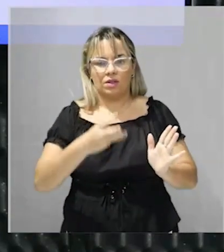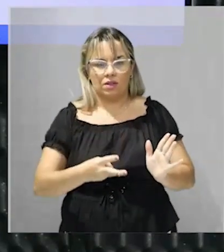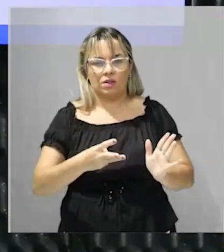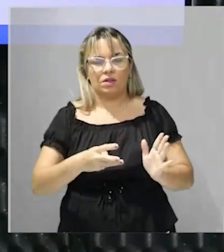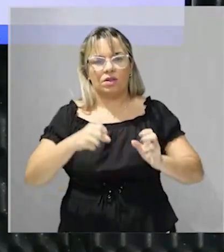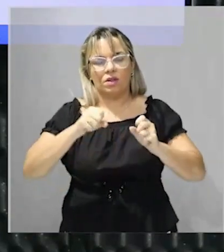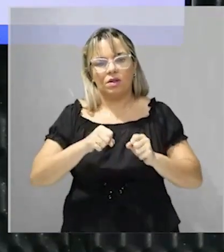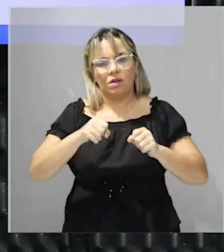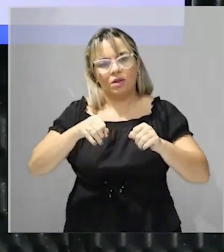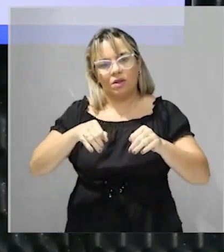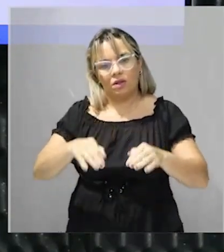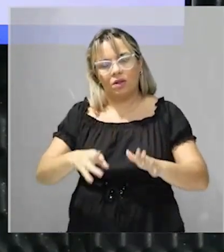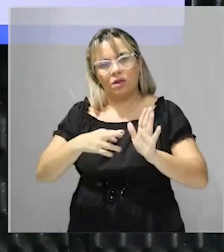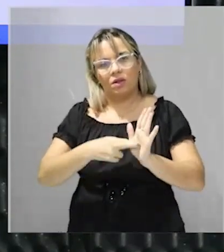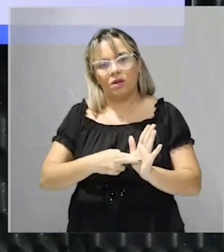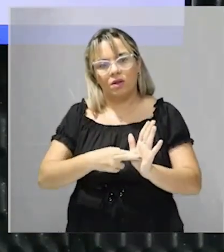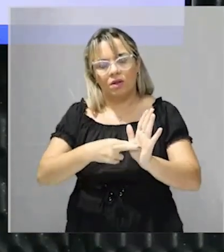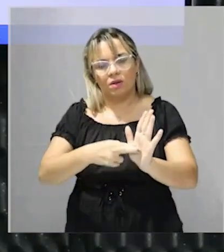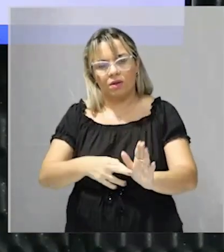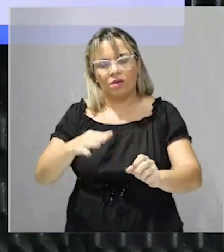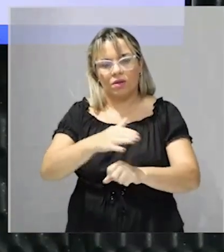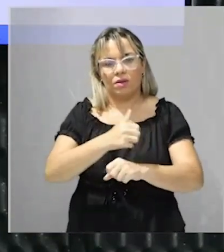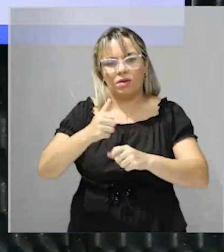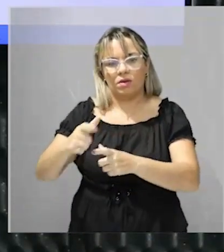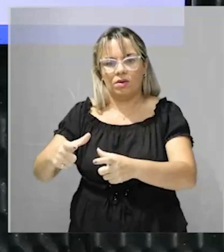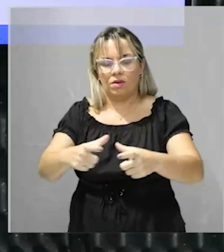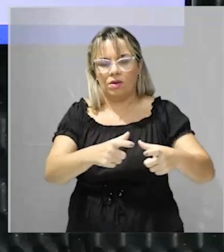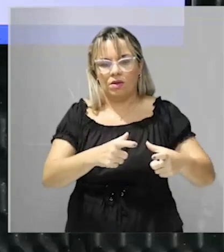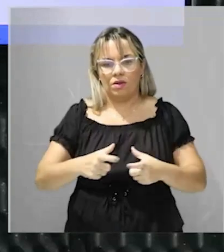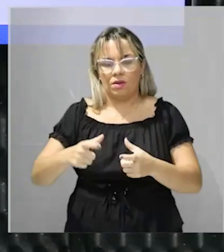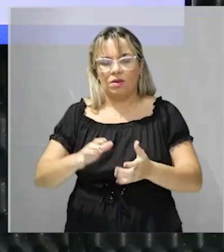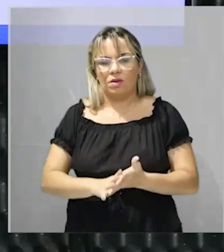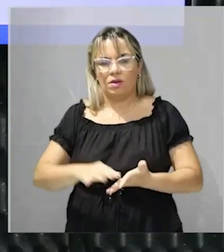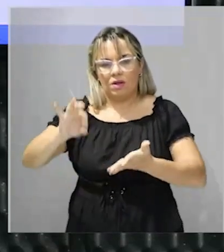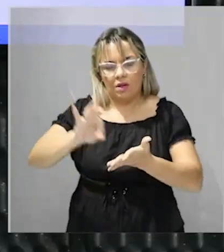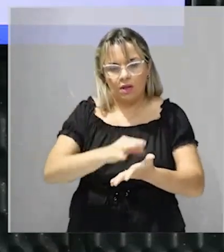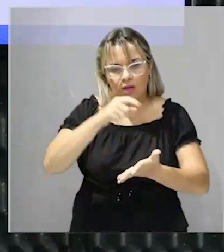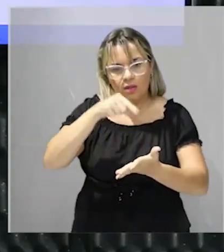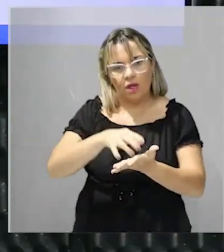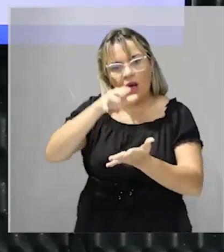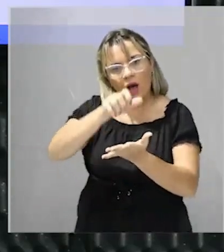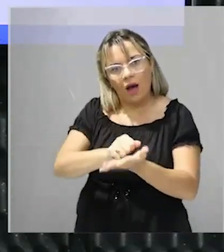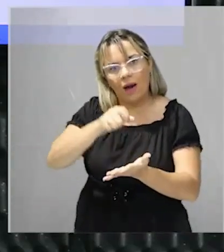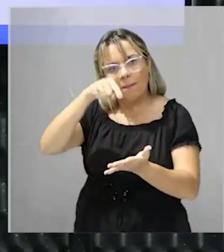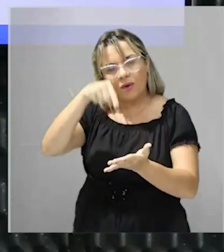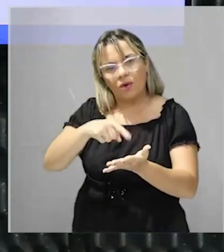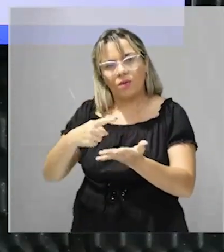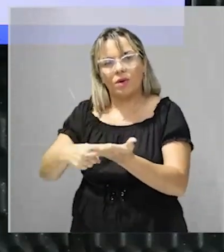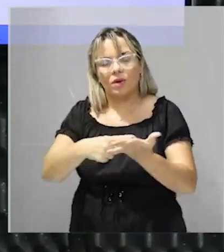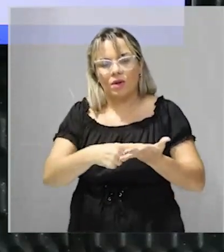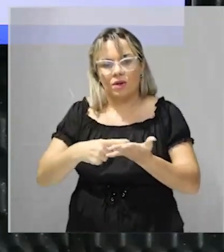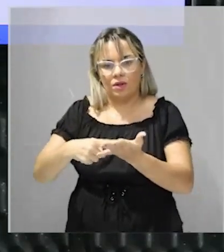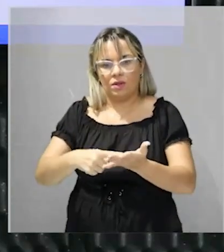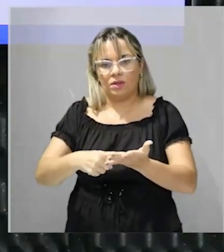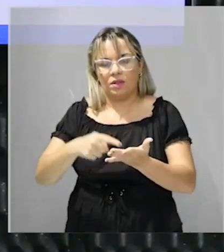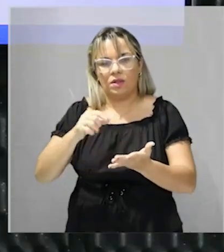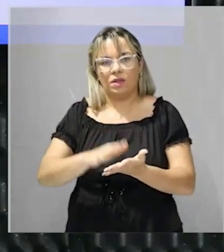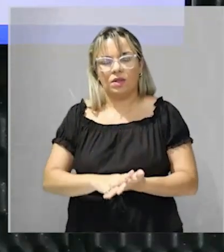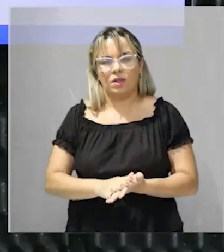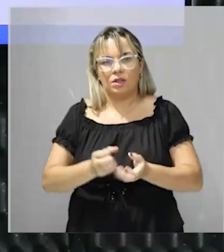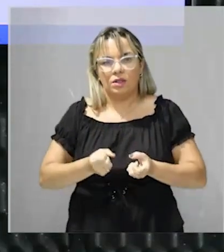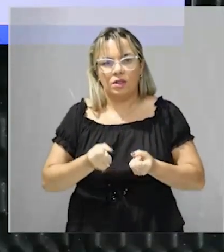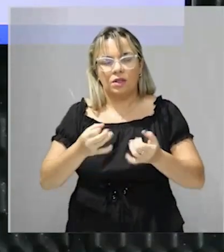acabaram assinando aprovando essa declaração de guerra observe que as 13 colônias juntas